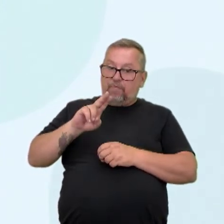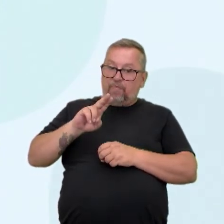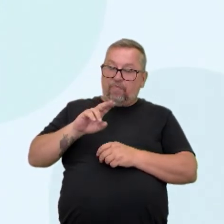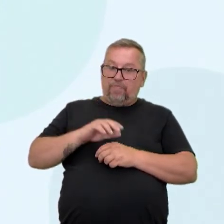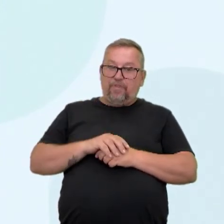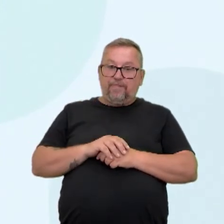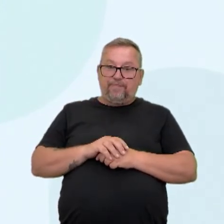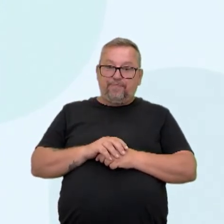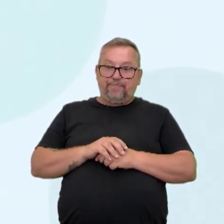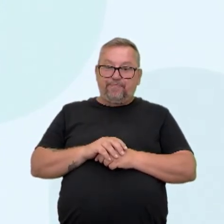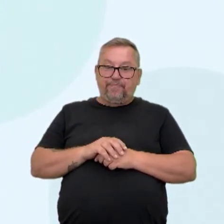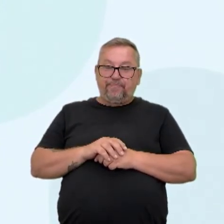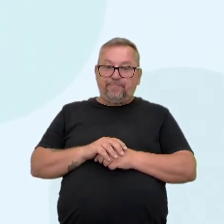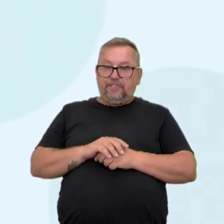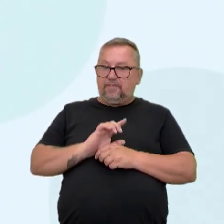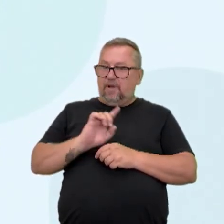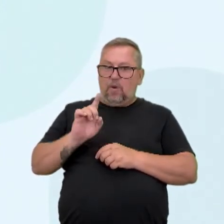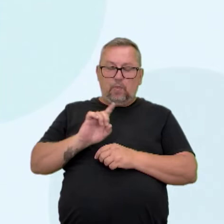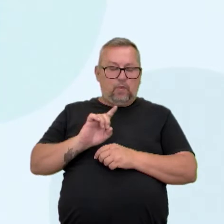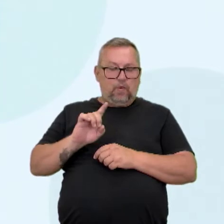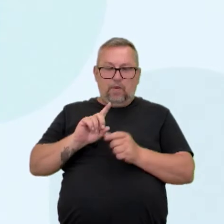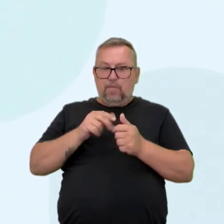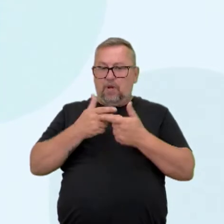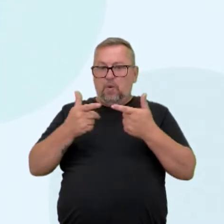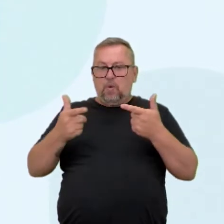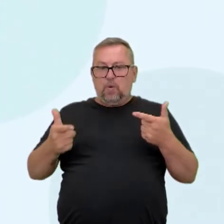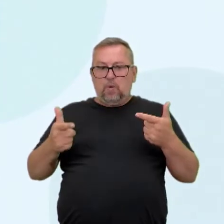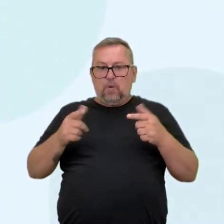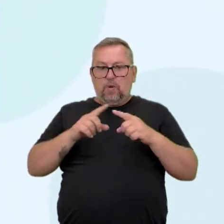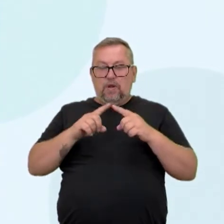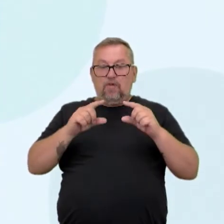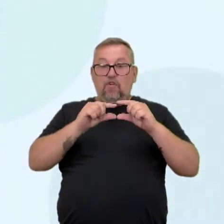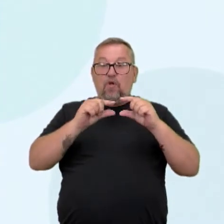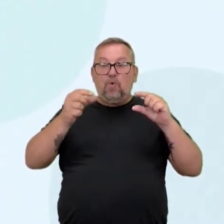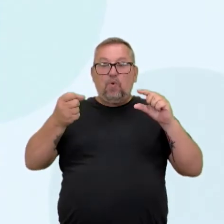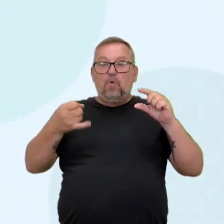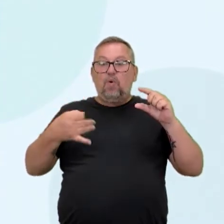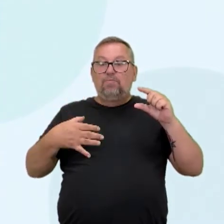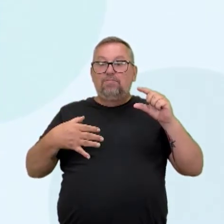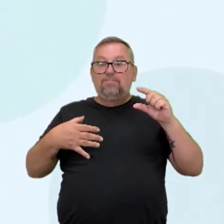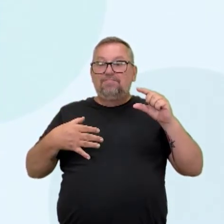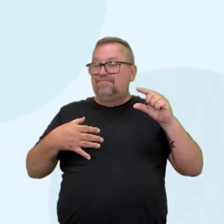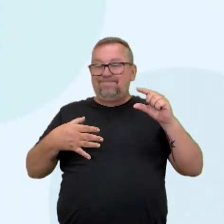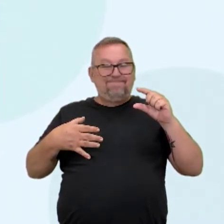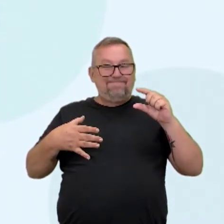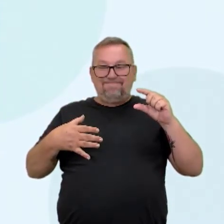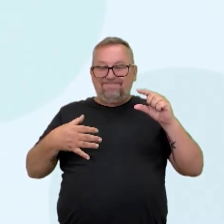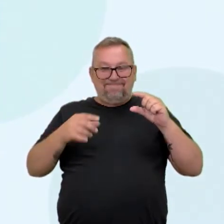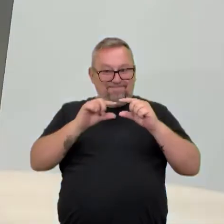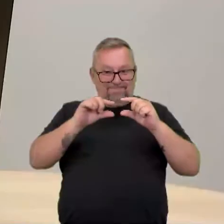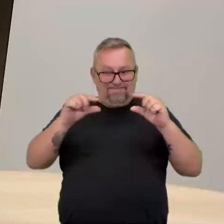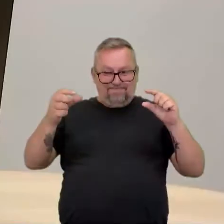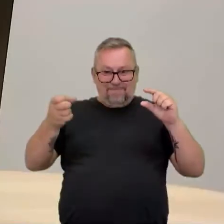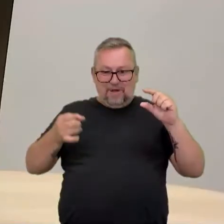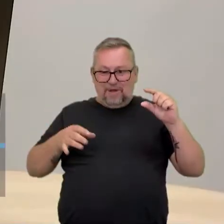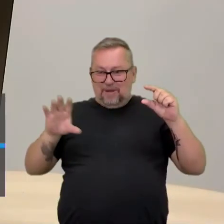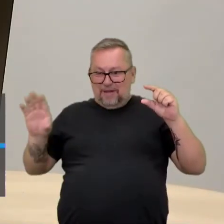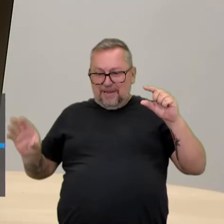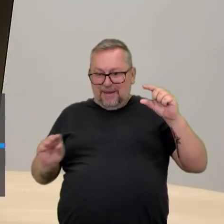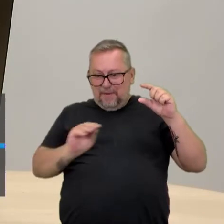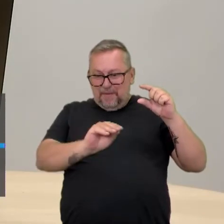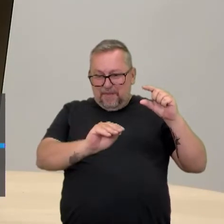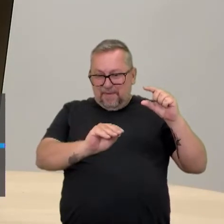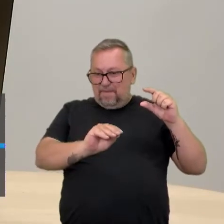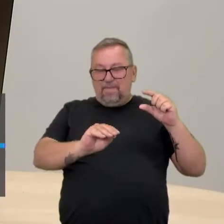nos is. Não é uma operação googolizadora. Não, não é mesmo. Primeiro, é muito